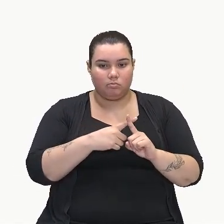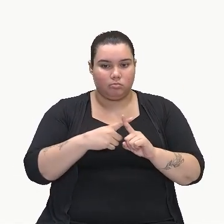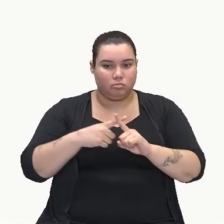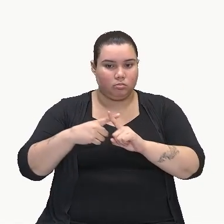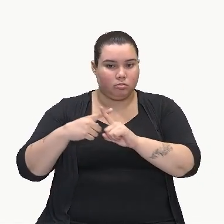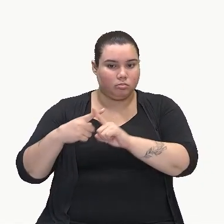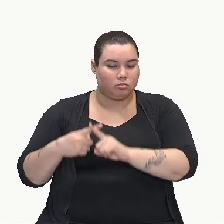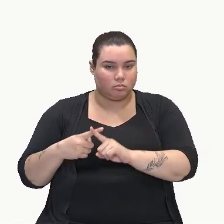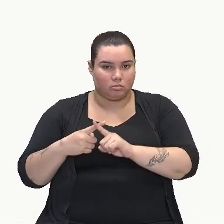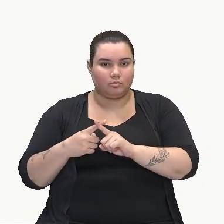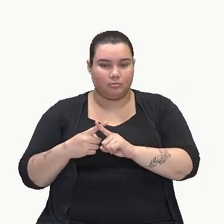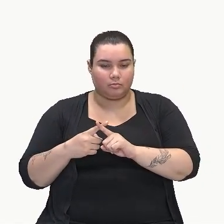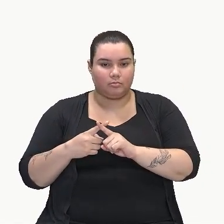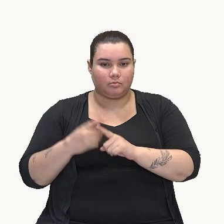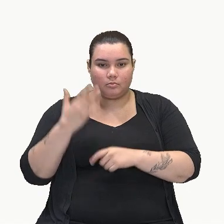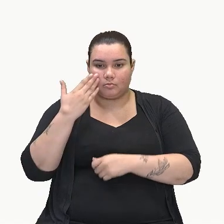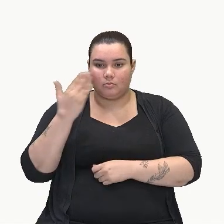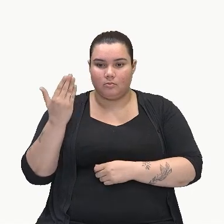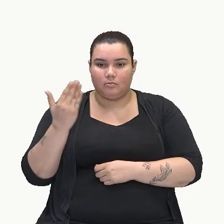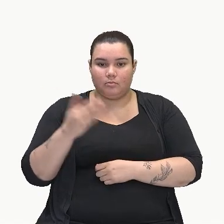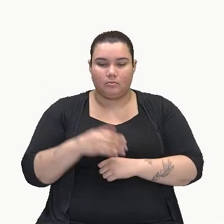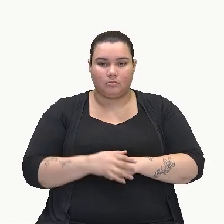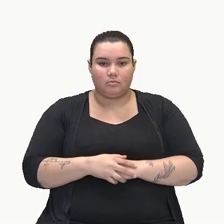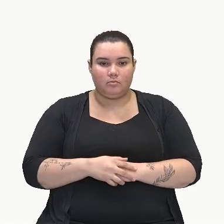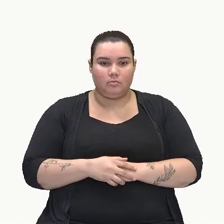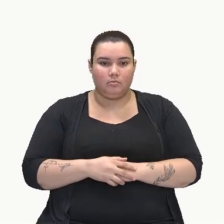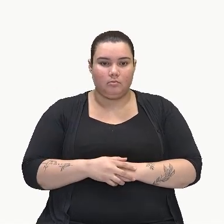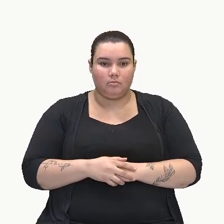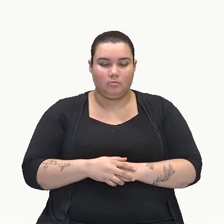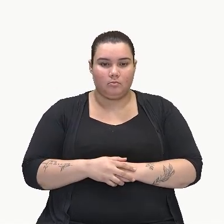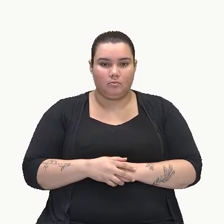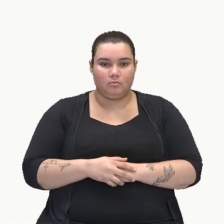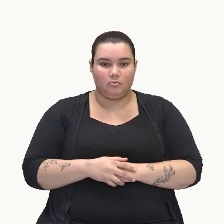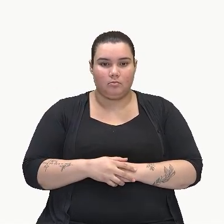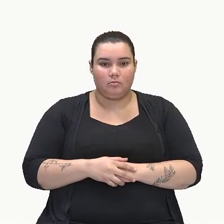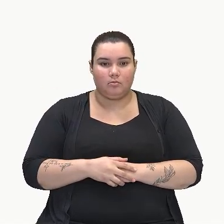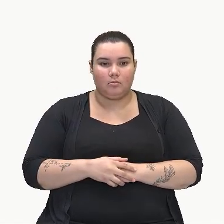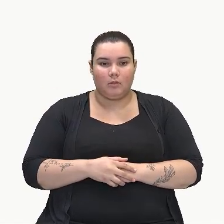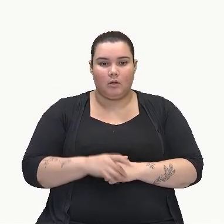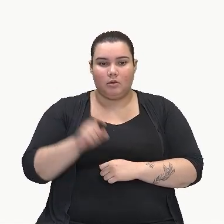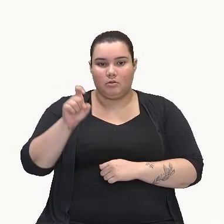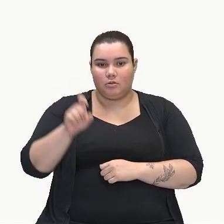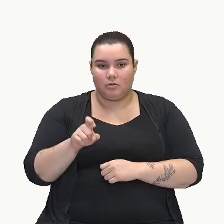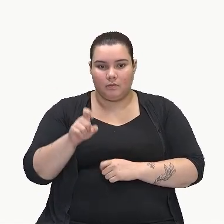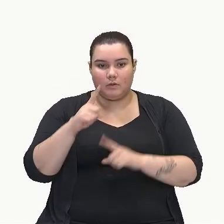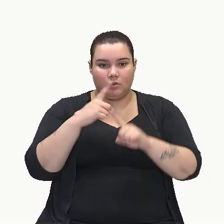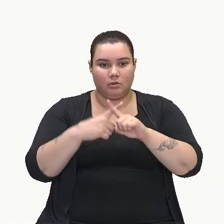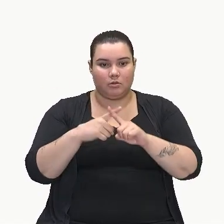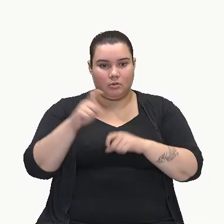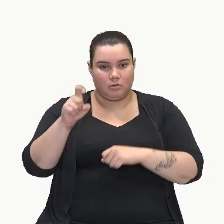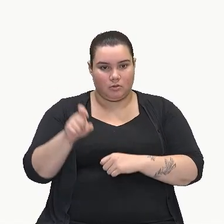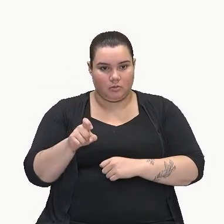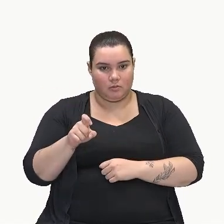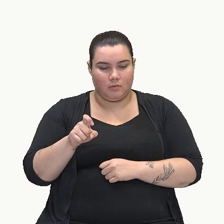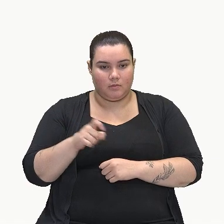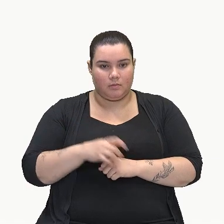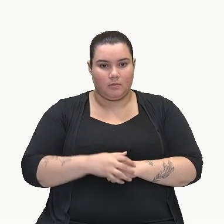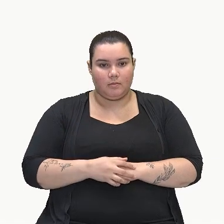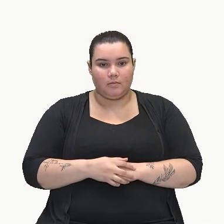distributiva. E aí, fazendo, Primeiro com primeiro, é X vezes X.